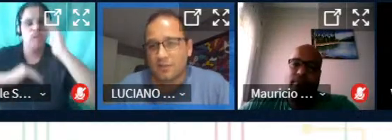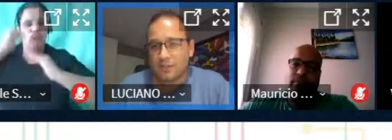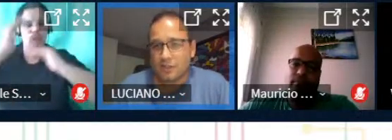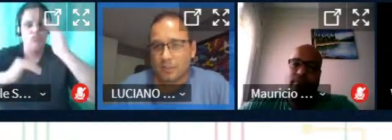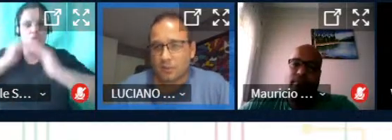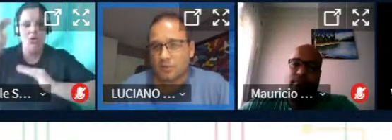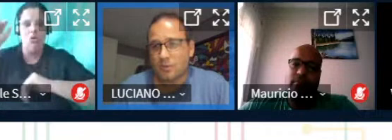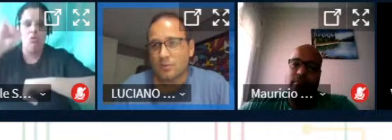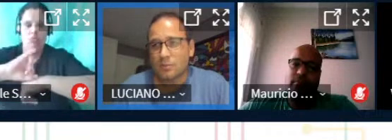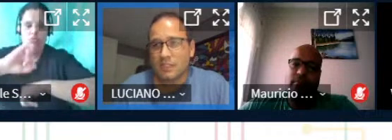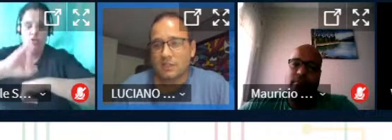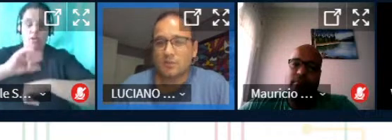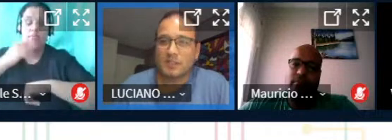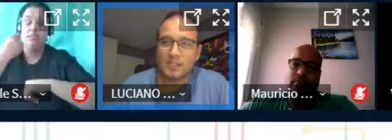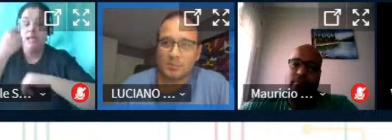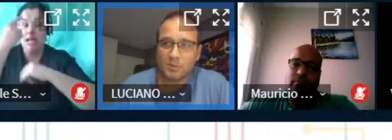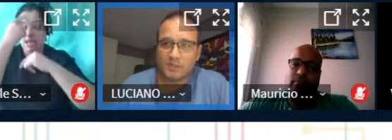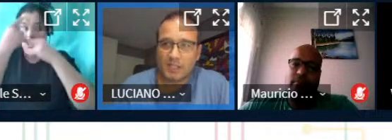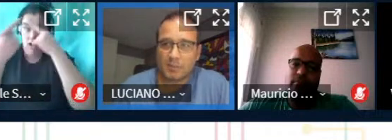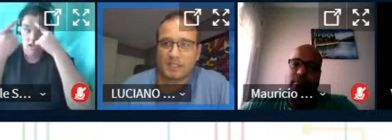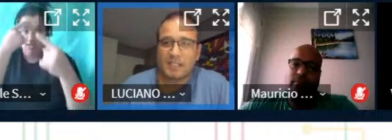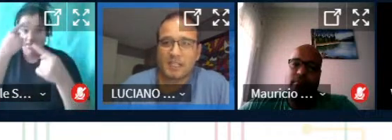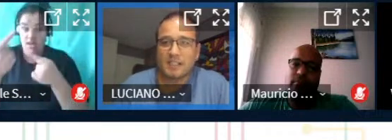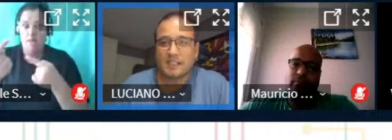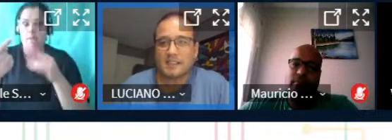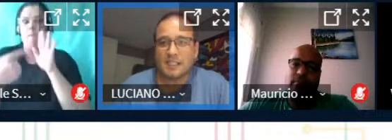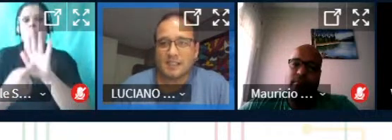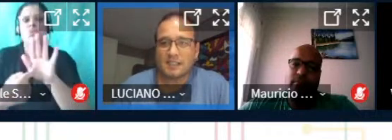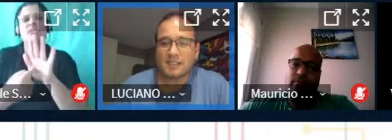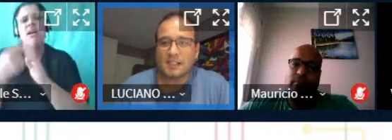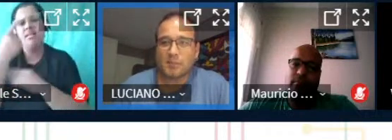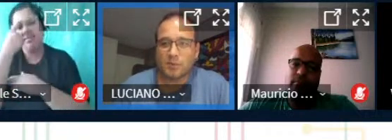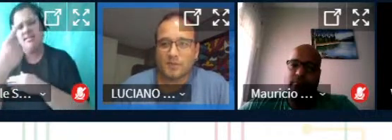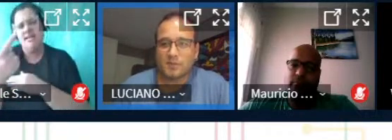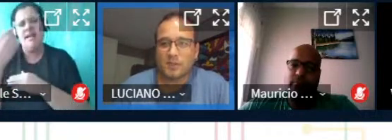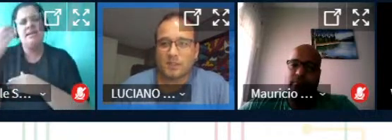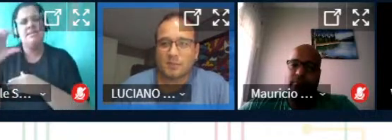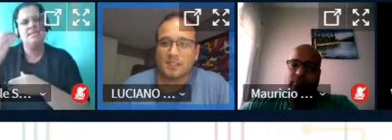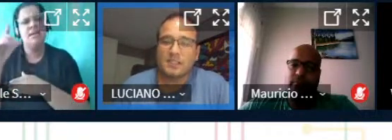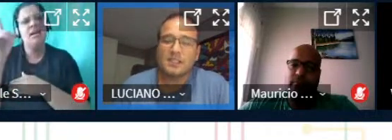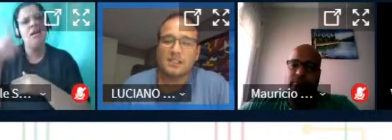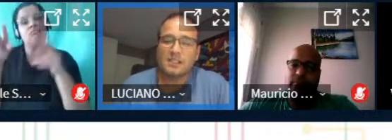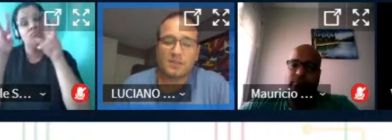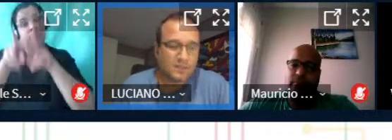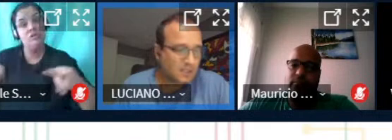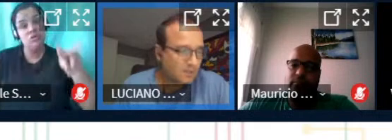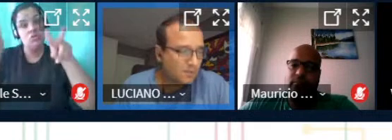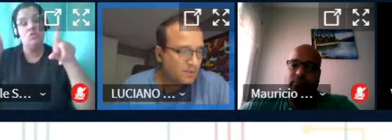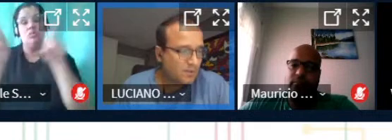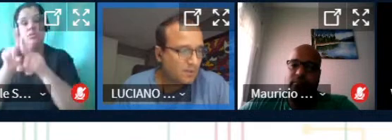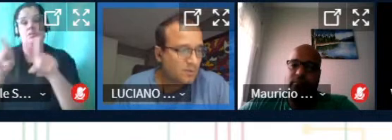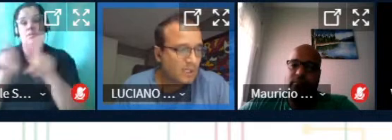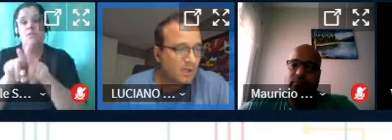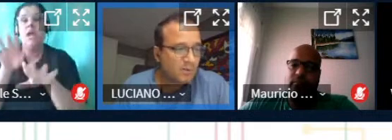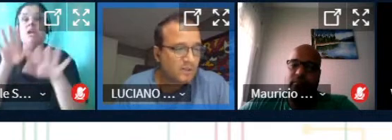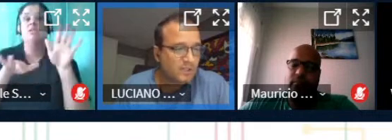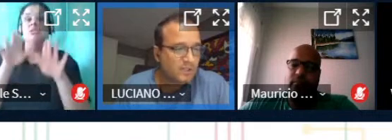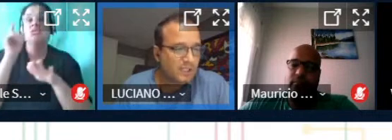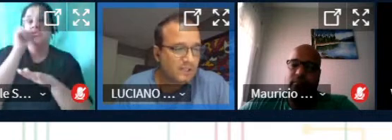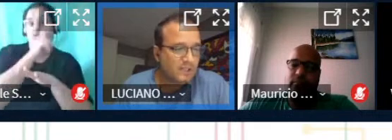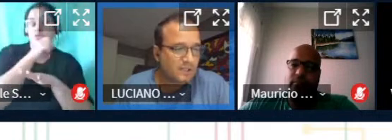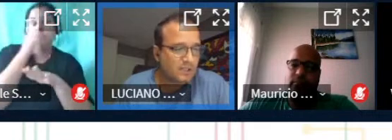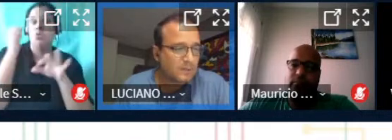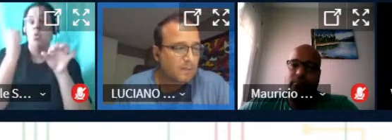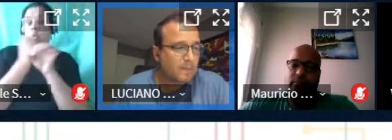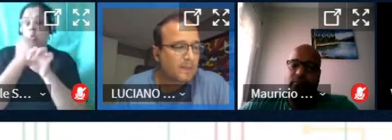eu vejo que para construir um objeto mostrar uma ideia a ciência ela é muito visual também então às vezes é difícil construir algo